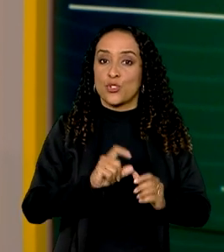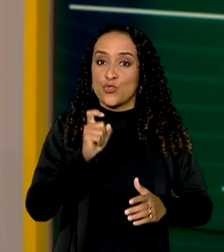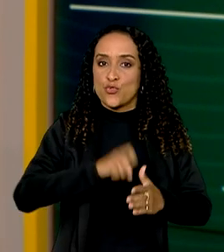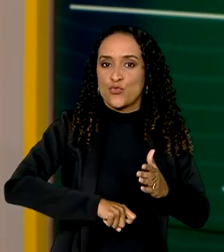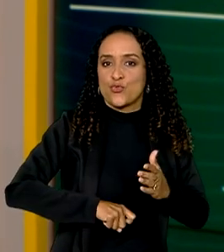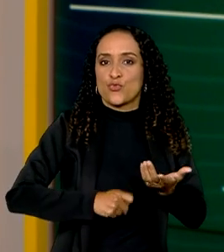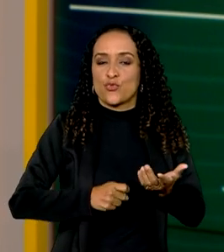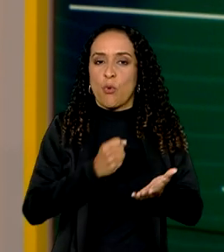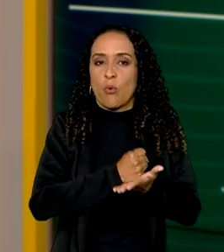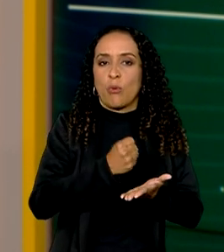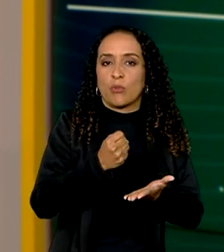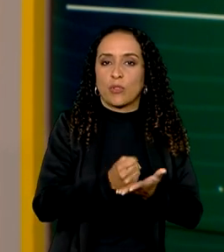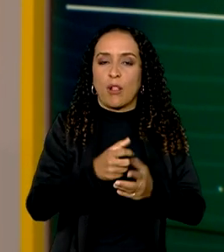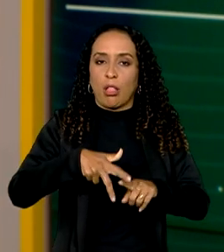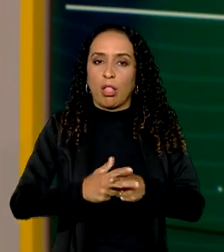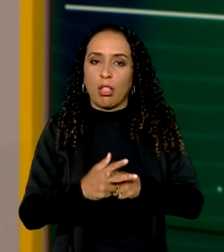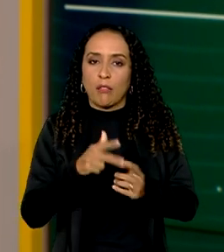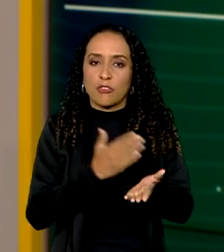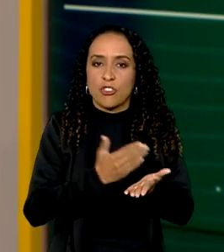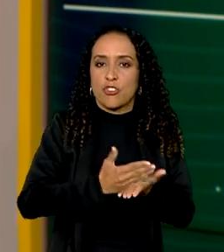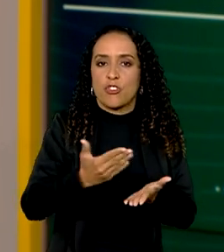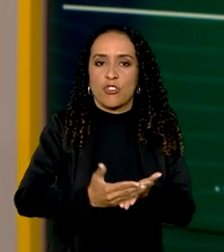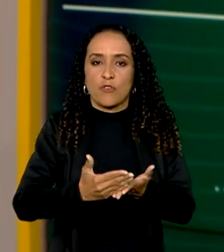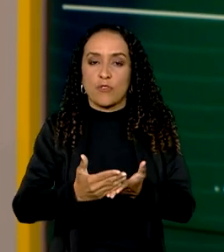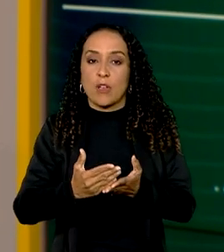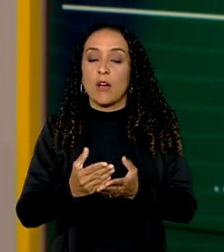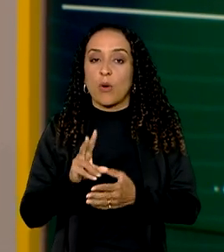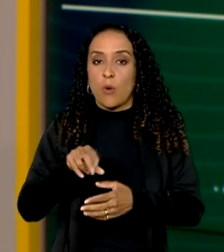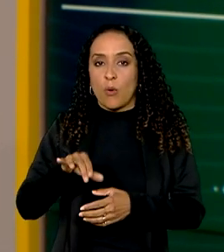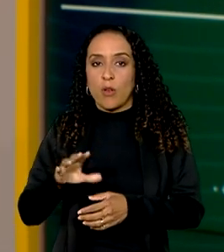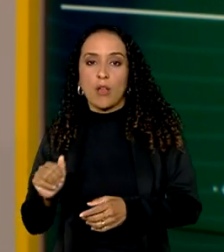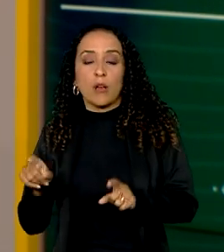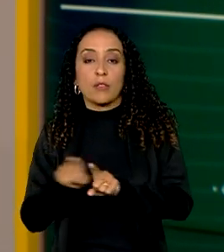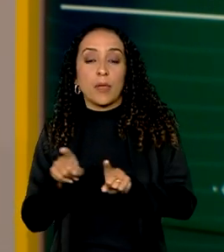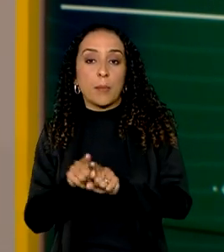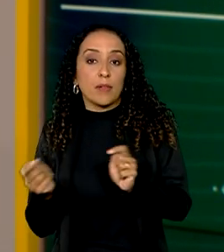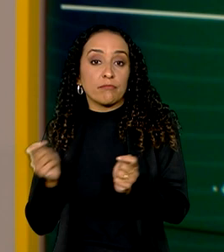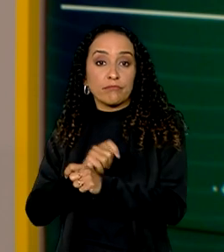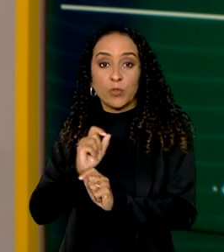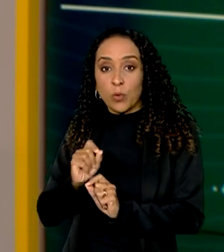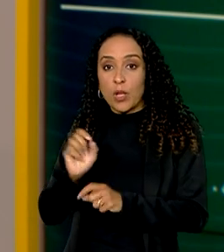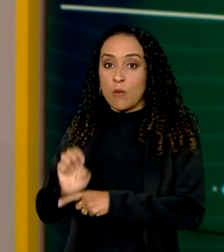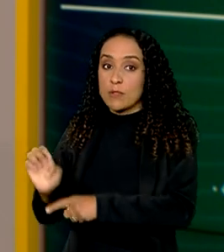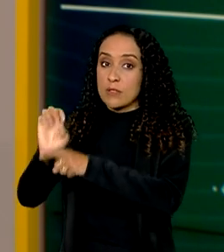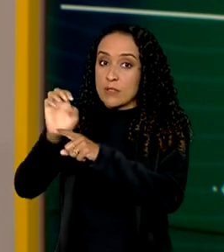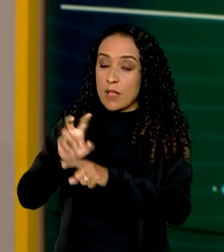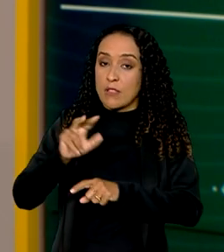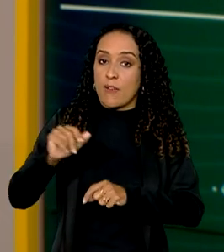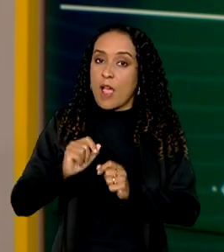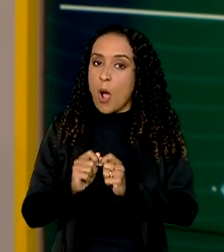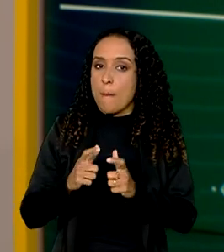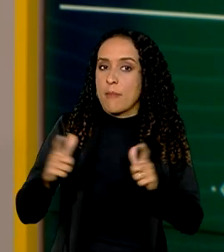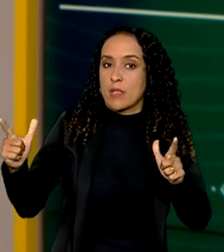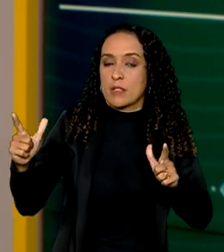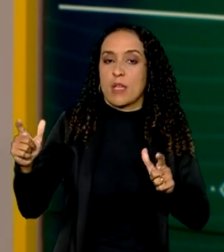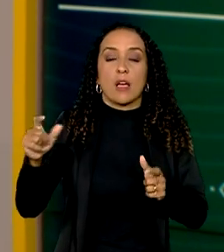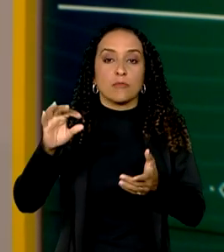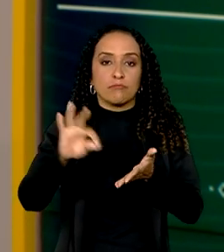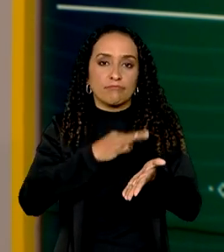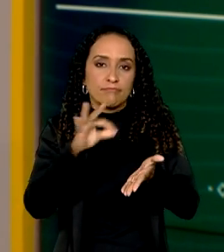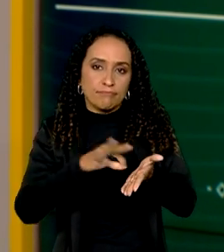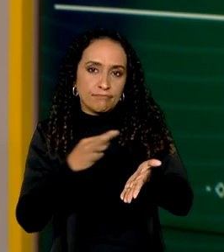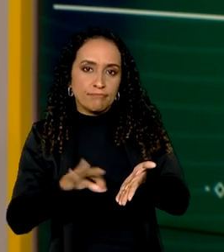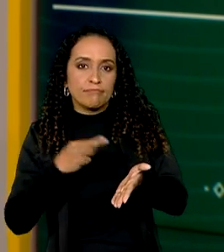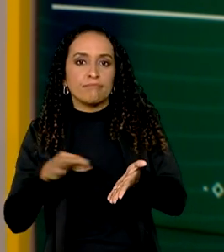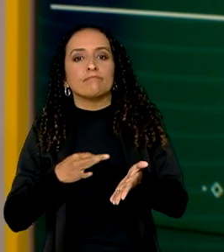juros dos contratos de refinanciamento de dívidas com a União e em contrapartida os estados vão ter que aumentar o número de